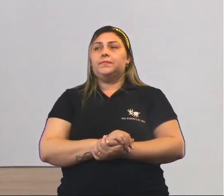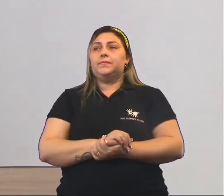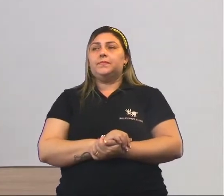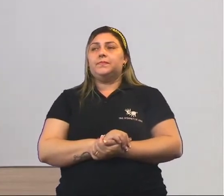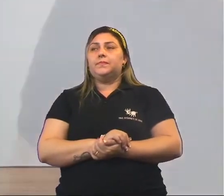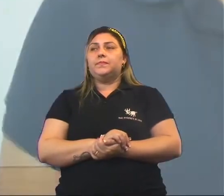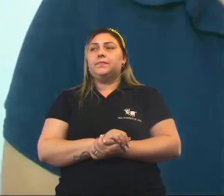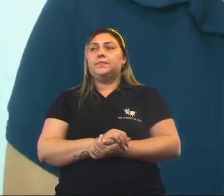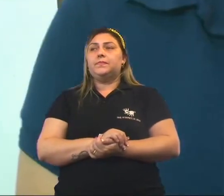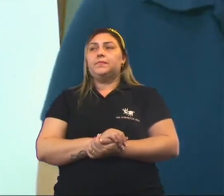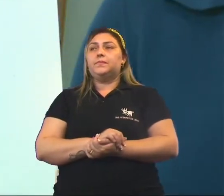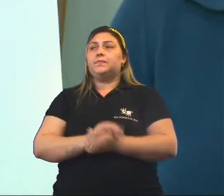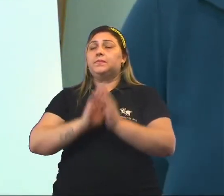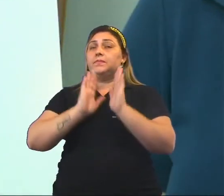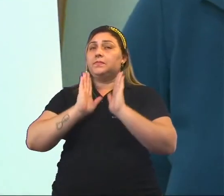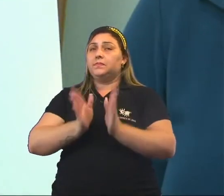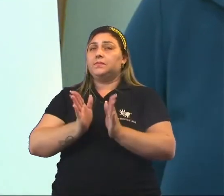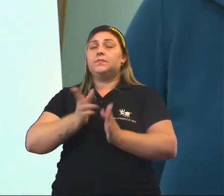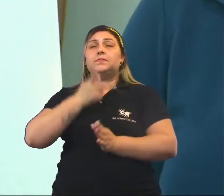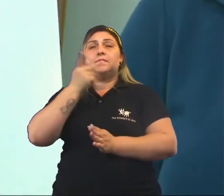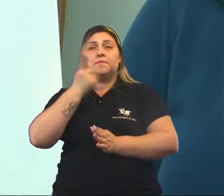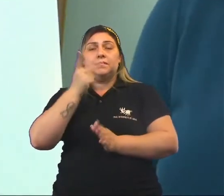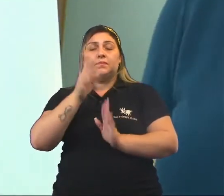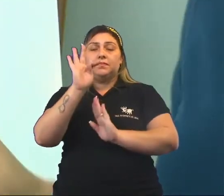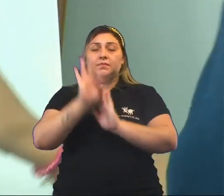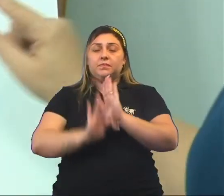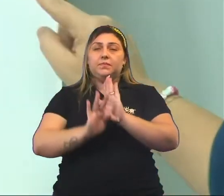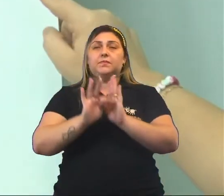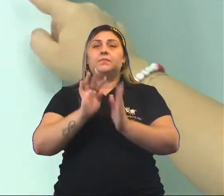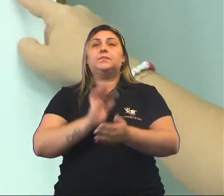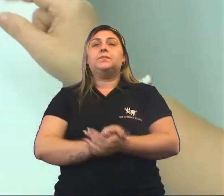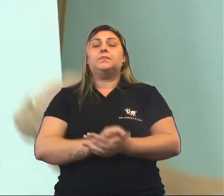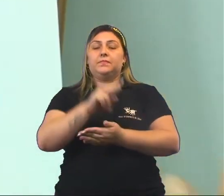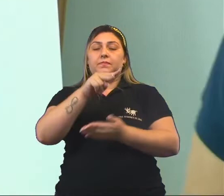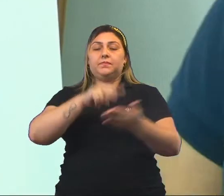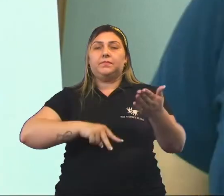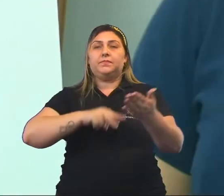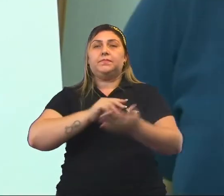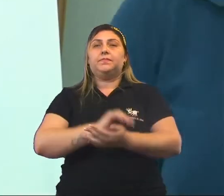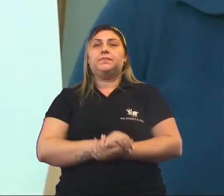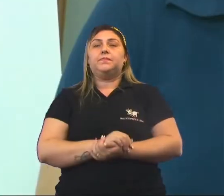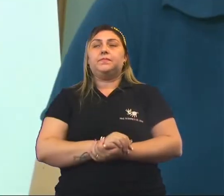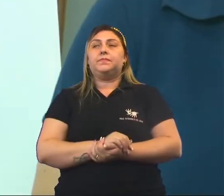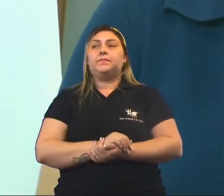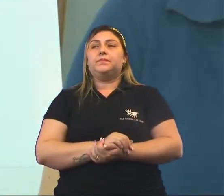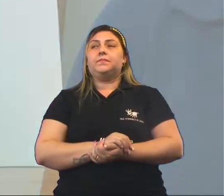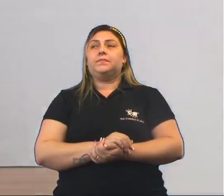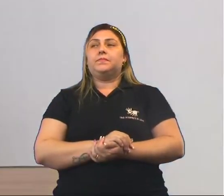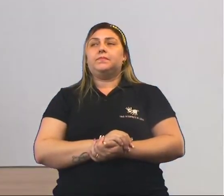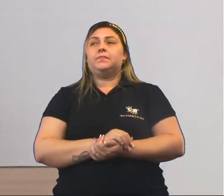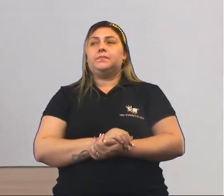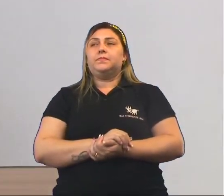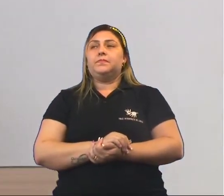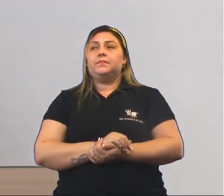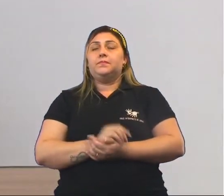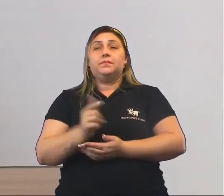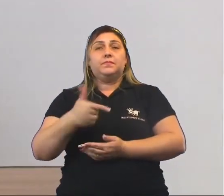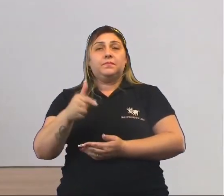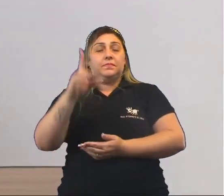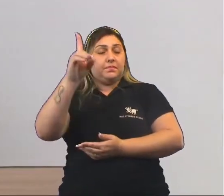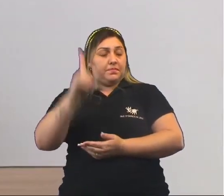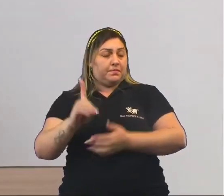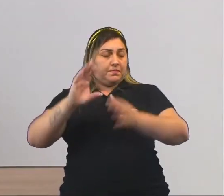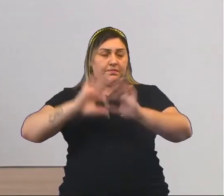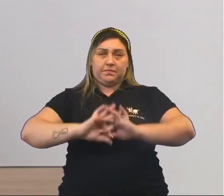O trabalho escravo, como a gente já acabou de falar, no texto que nós compartilhamos, o trabalho escravo é quando a pessoa, ela não tem